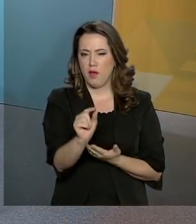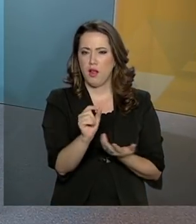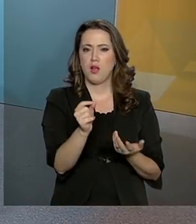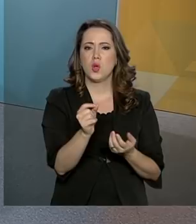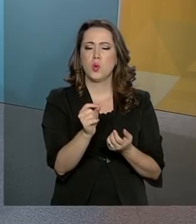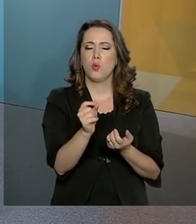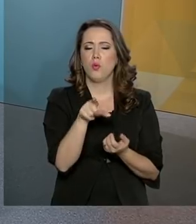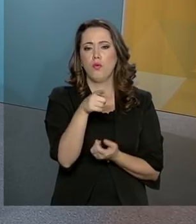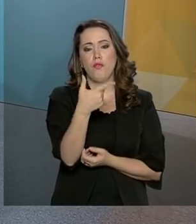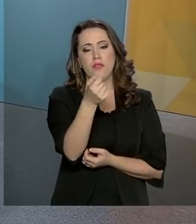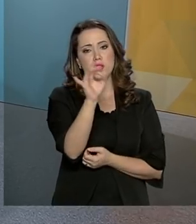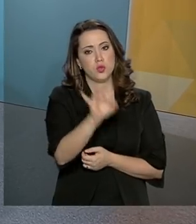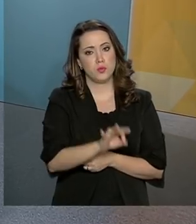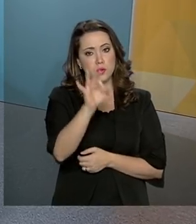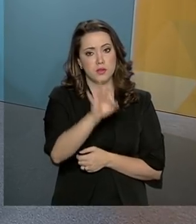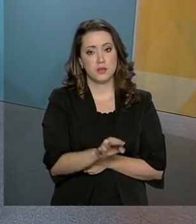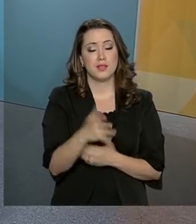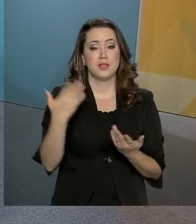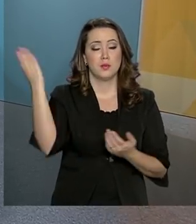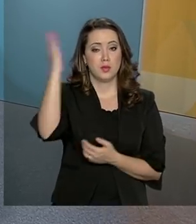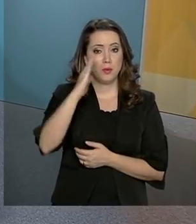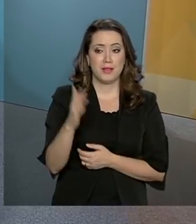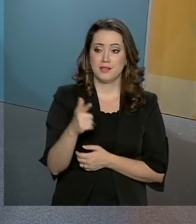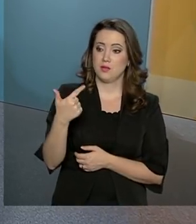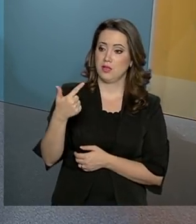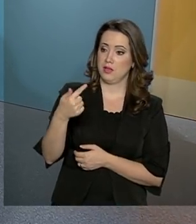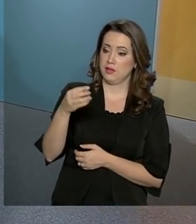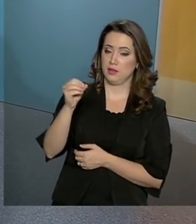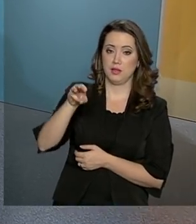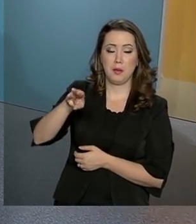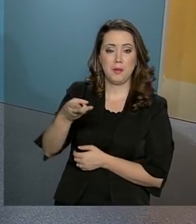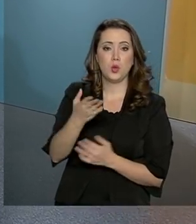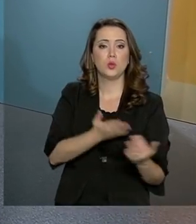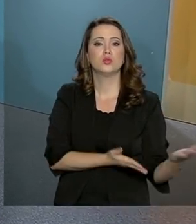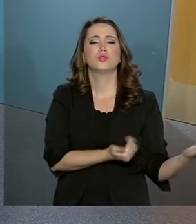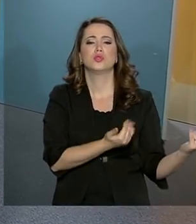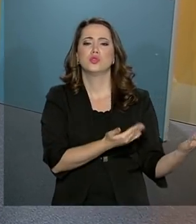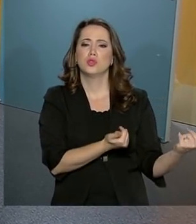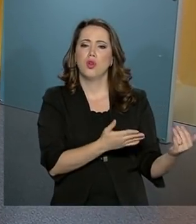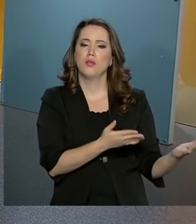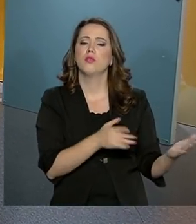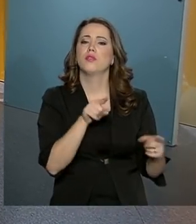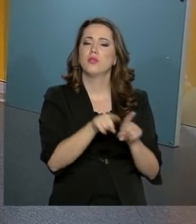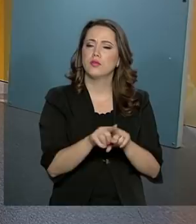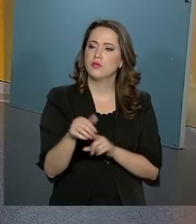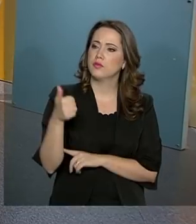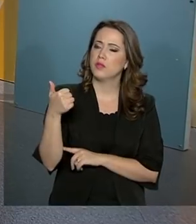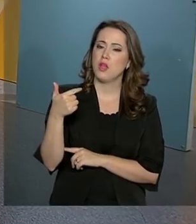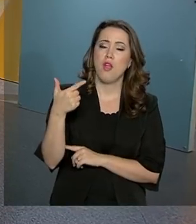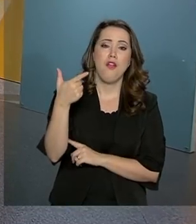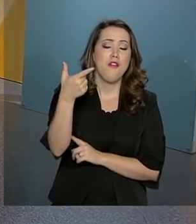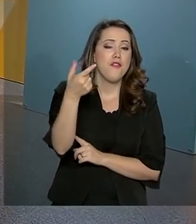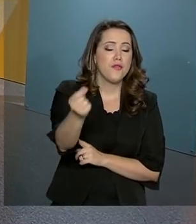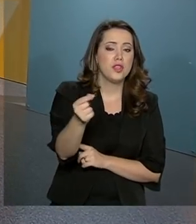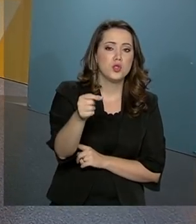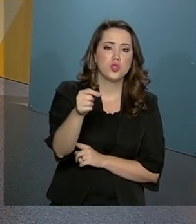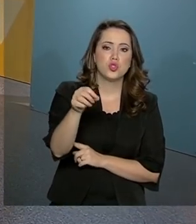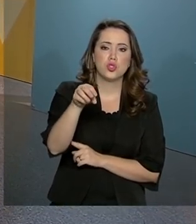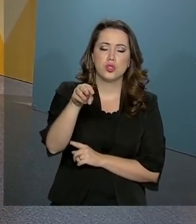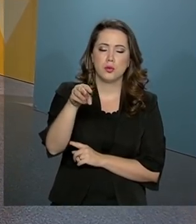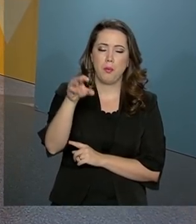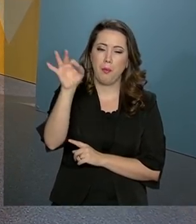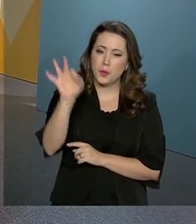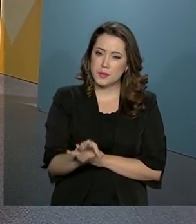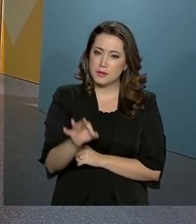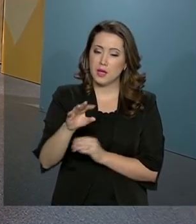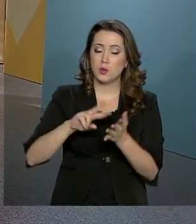206 milhões de habitantes, 70 milhões são jovens e adolescentes, 20% são 14 milhões de